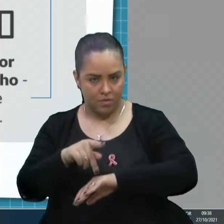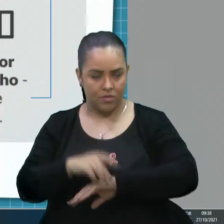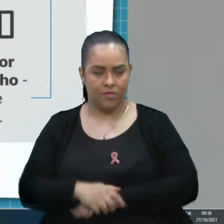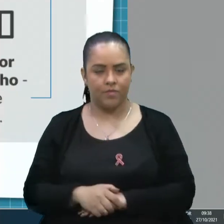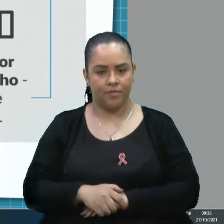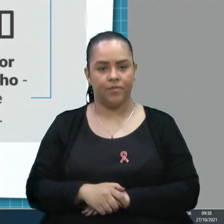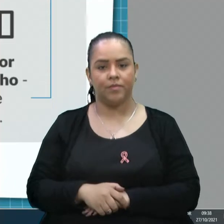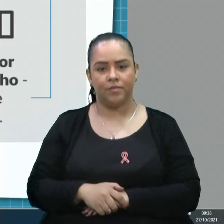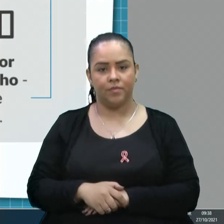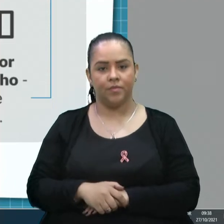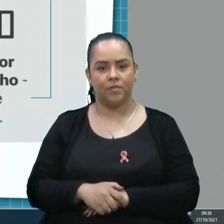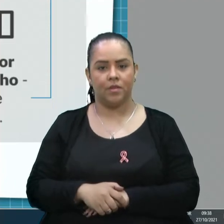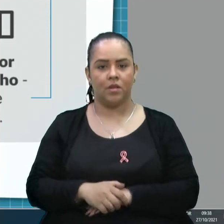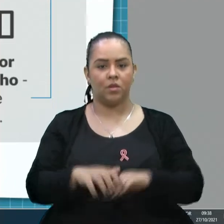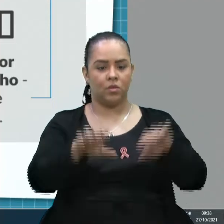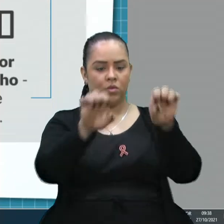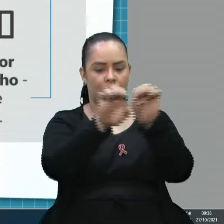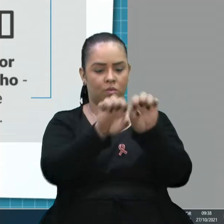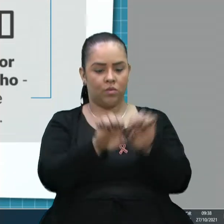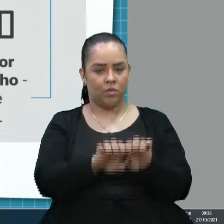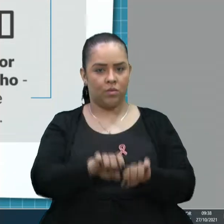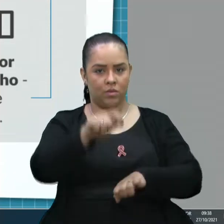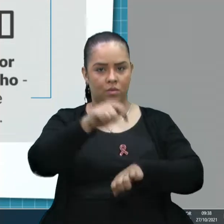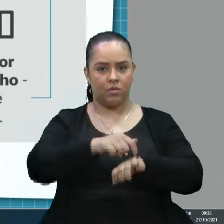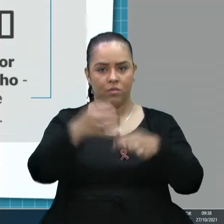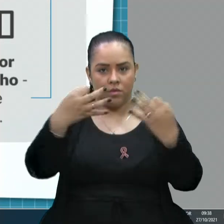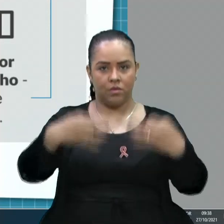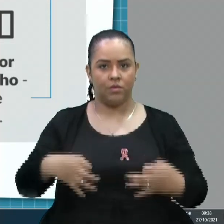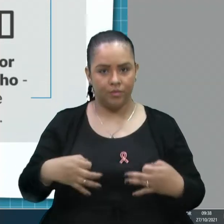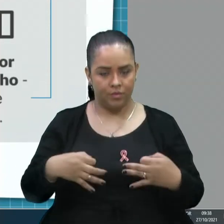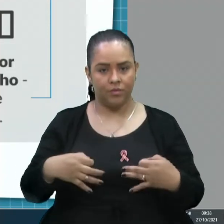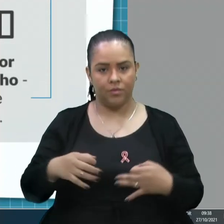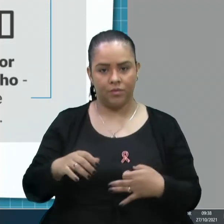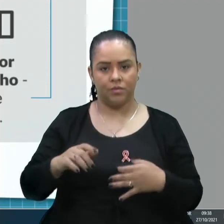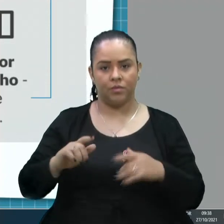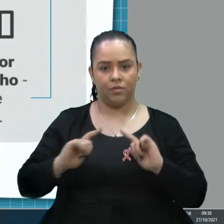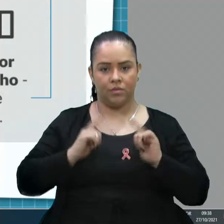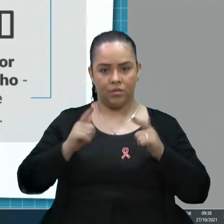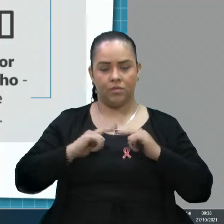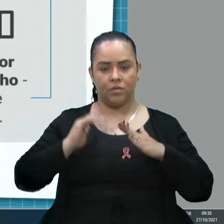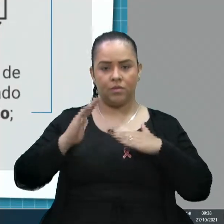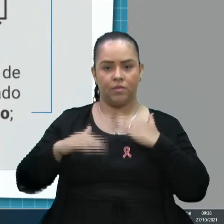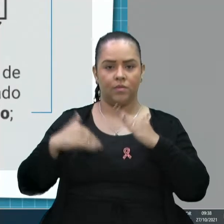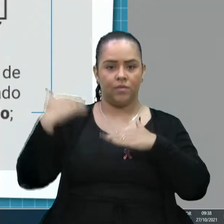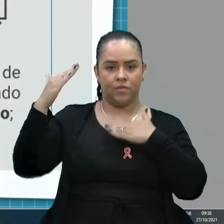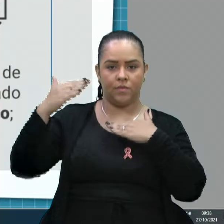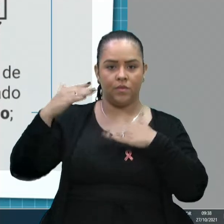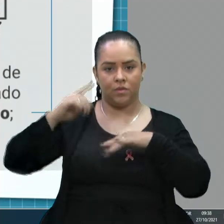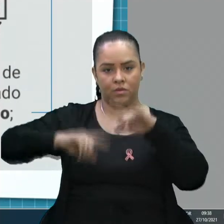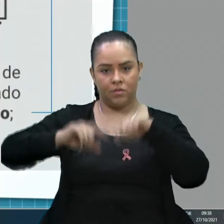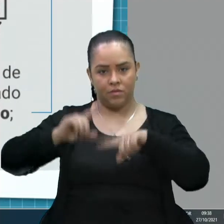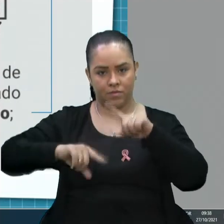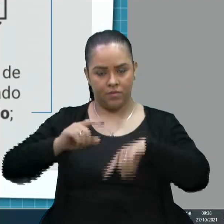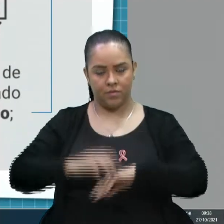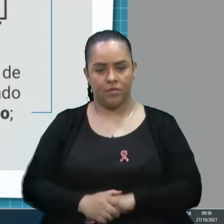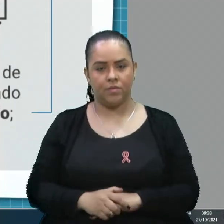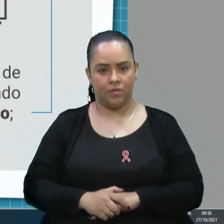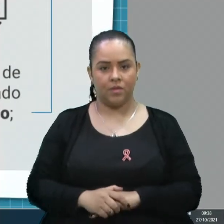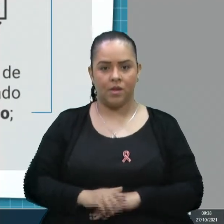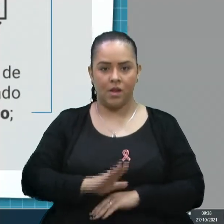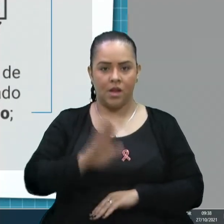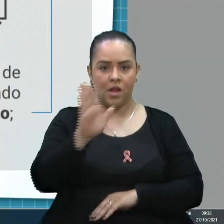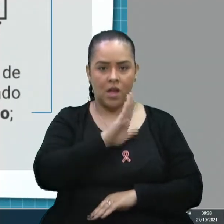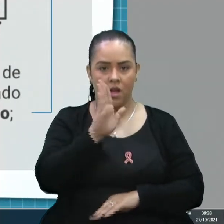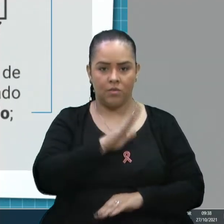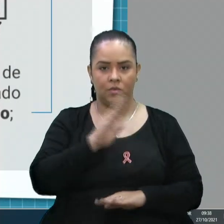infraestrutura entregue no prazo e no custo acordado, a gestão por desempenho de nível de serviço, agilidade na